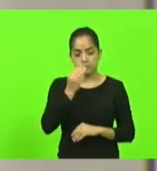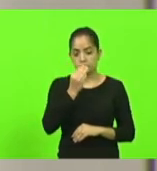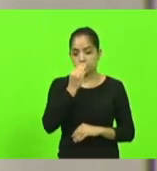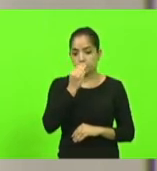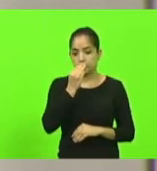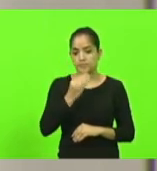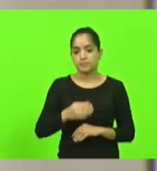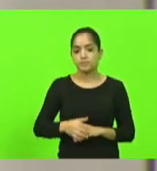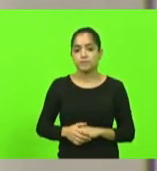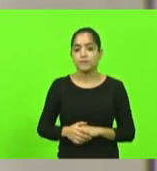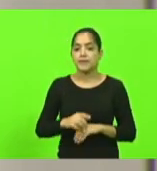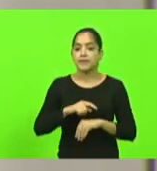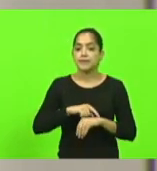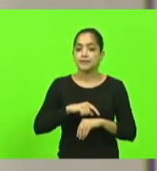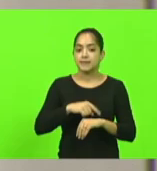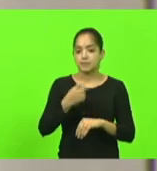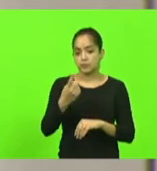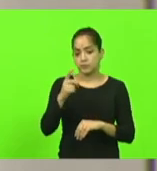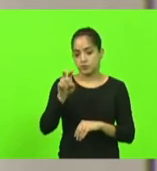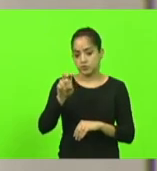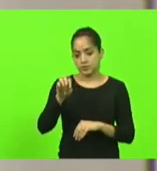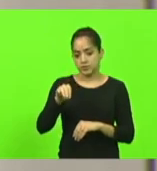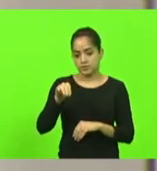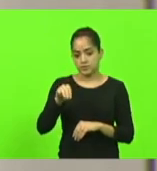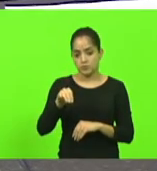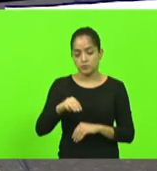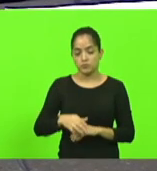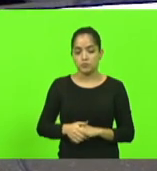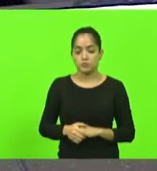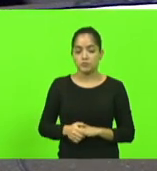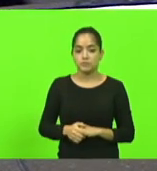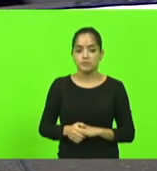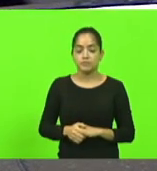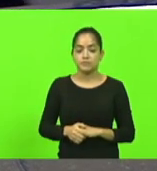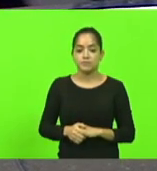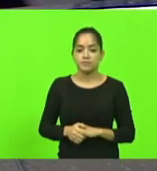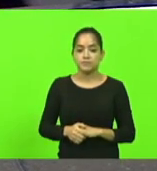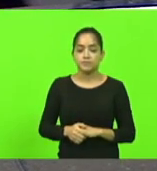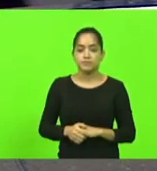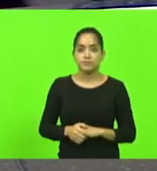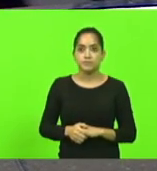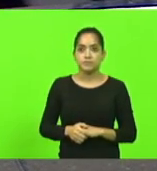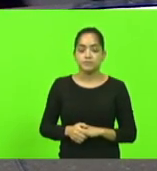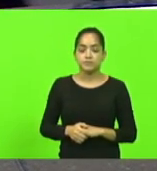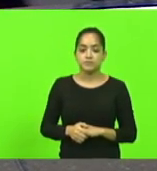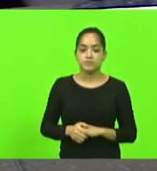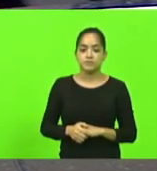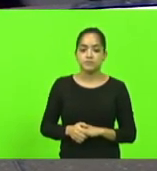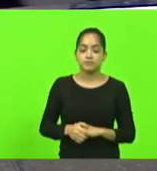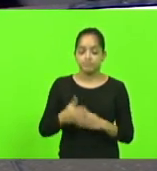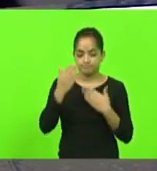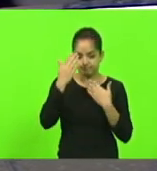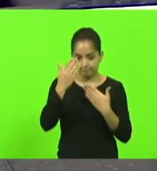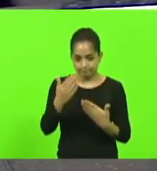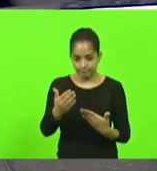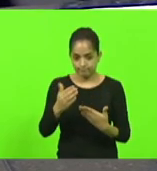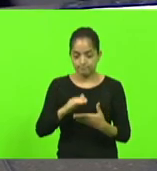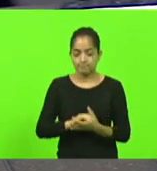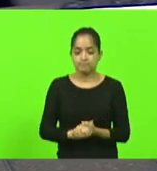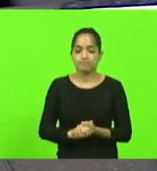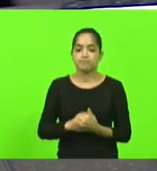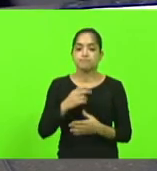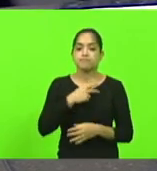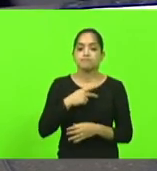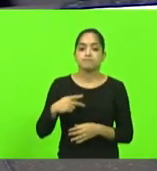palavra vossa excelência terá 15 minutos deputado muito bem muito muito obrigado deputado